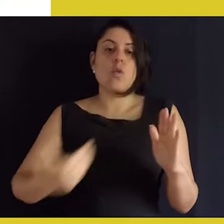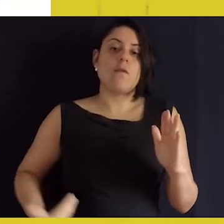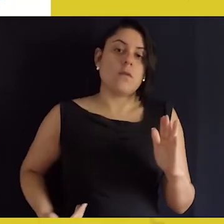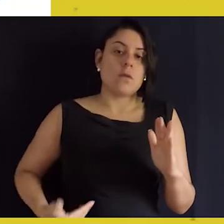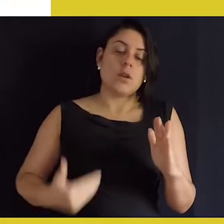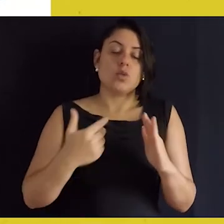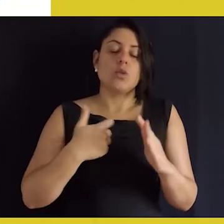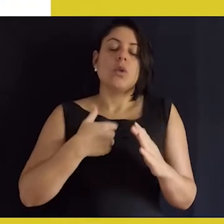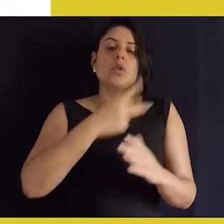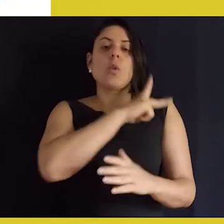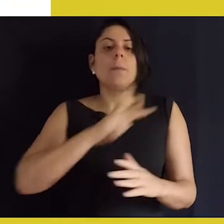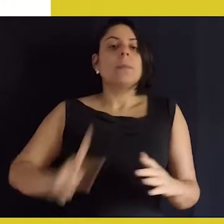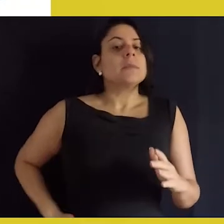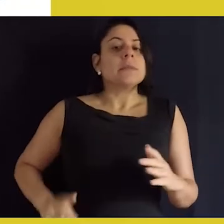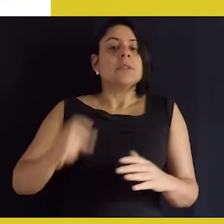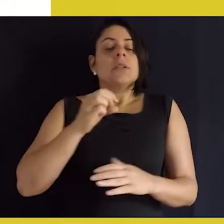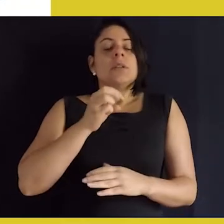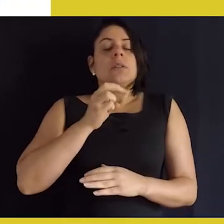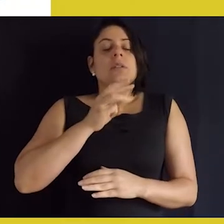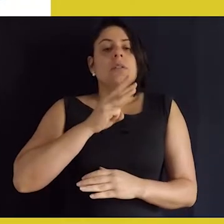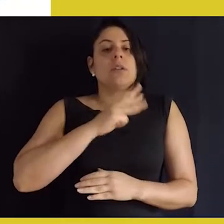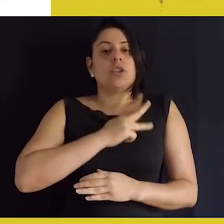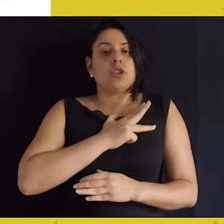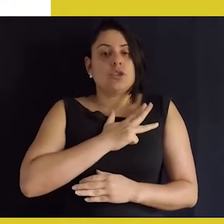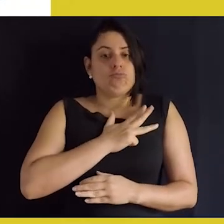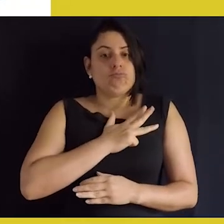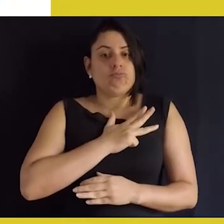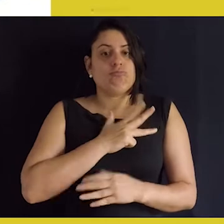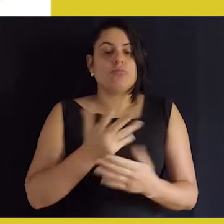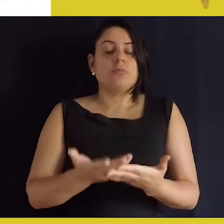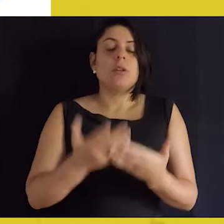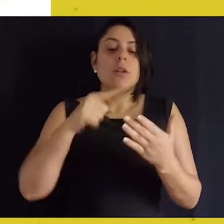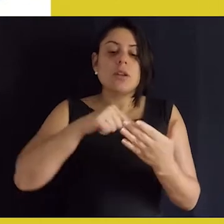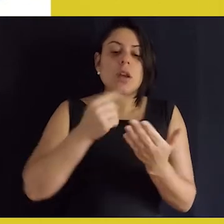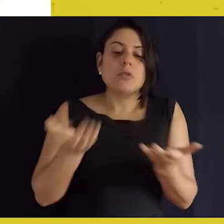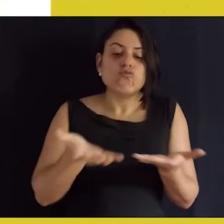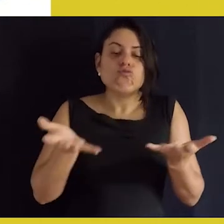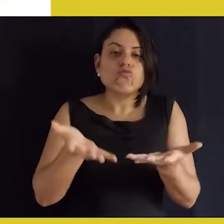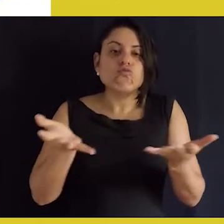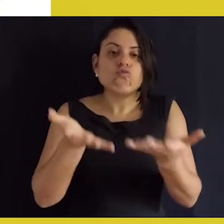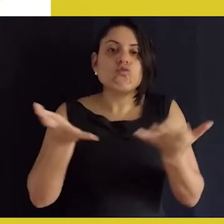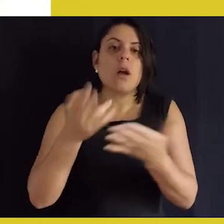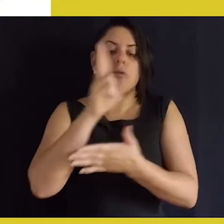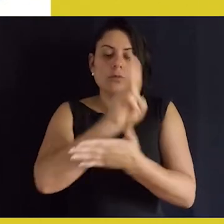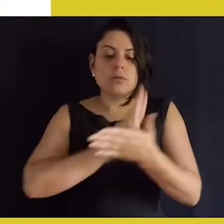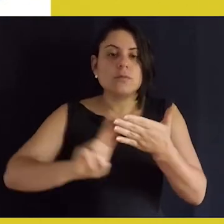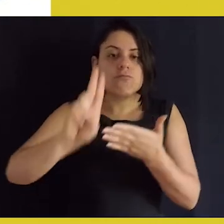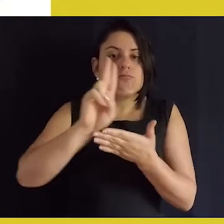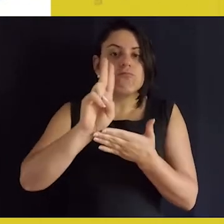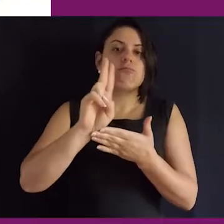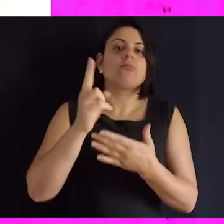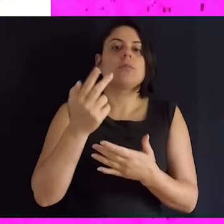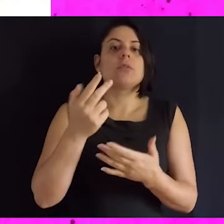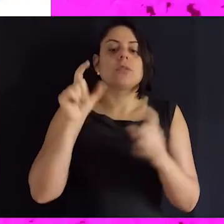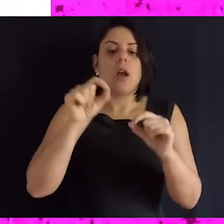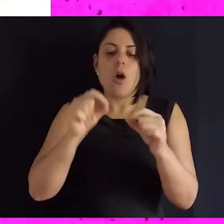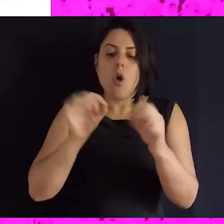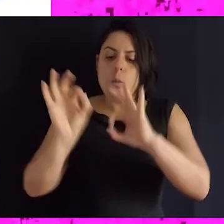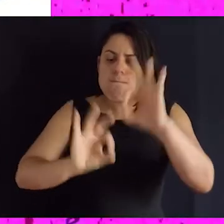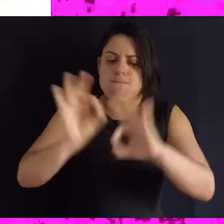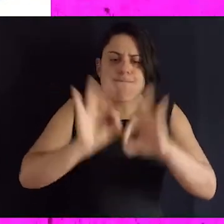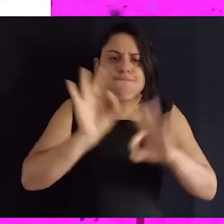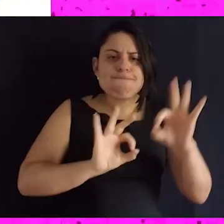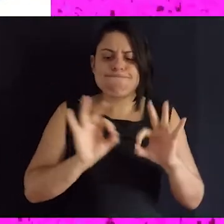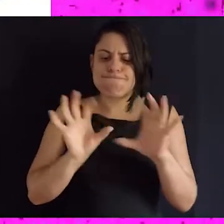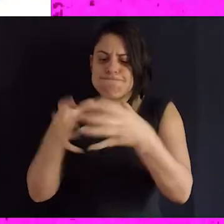Lula, que buscou estimular universidades federais a